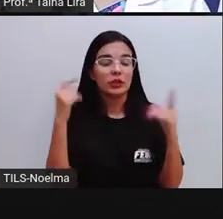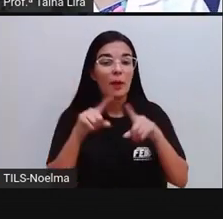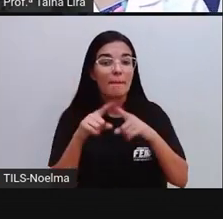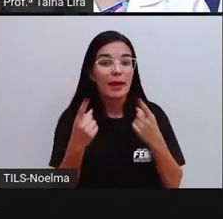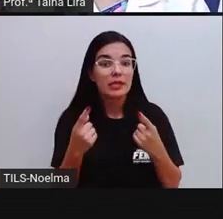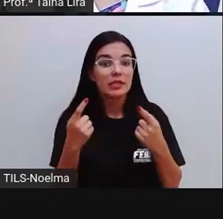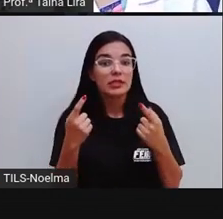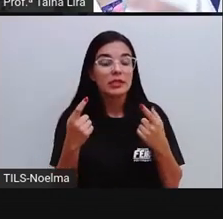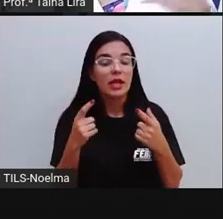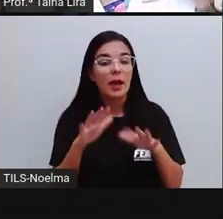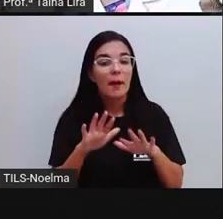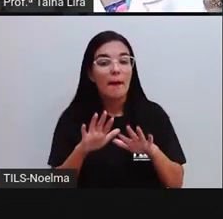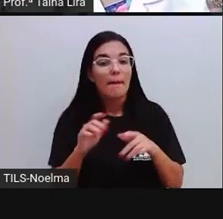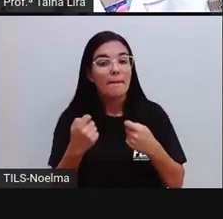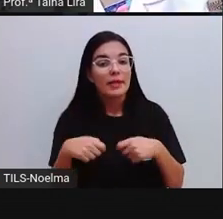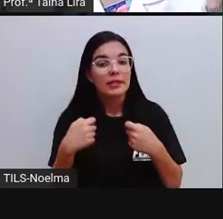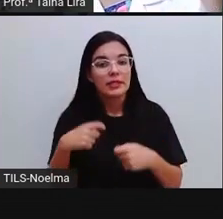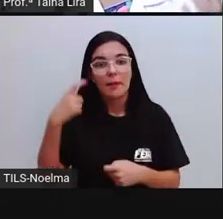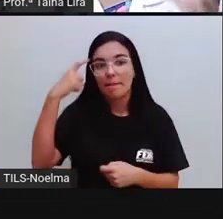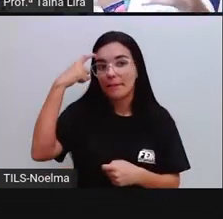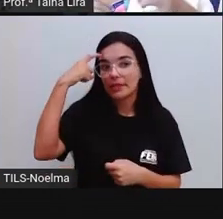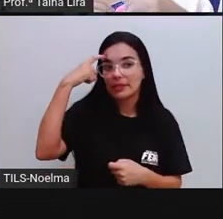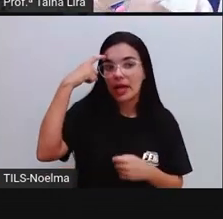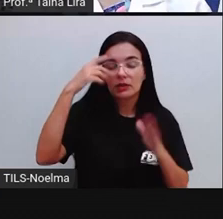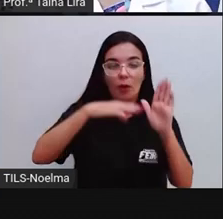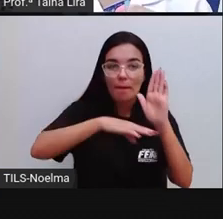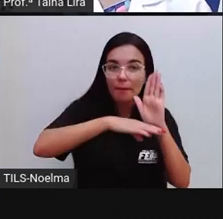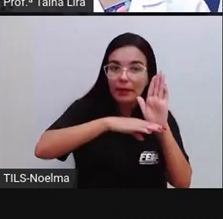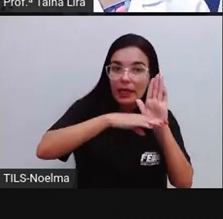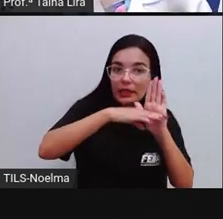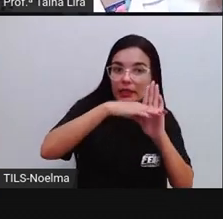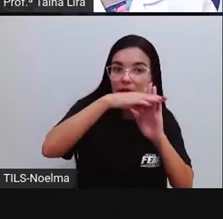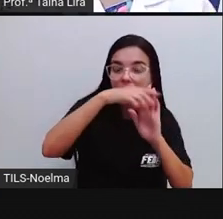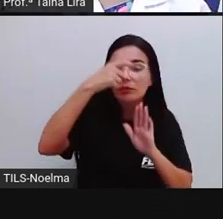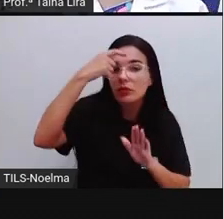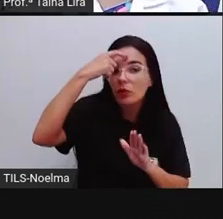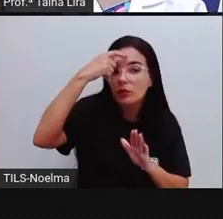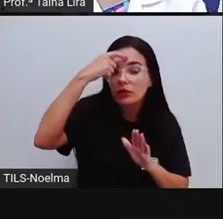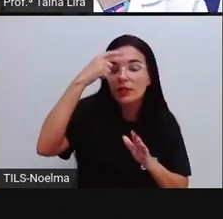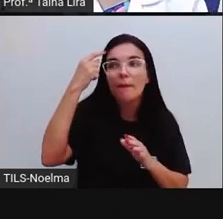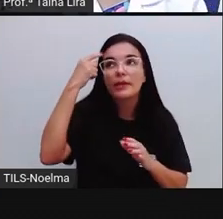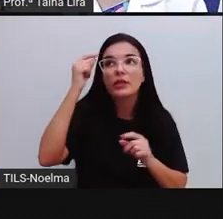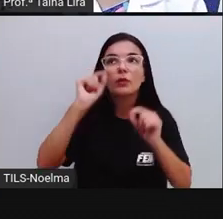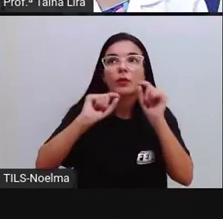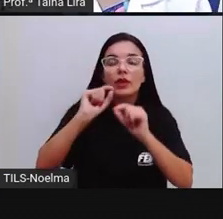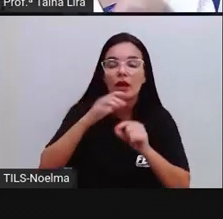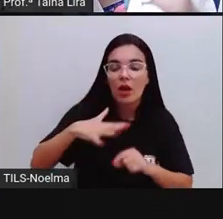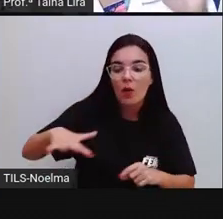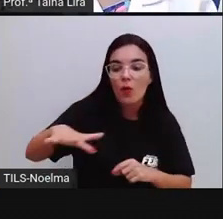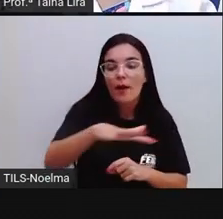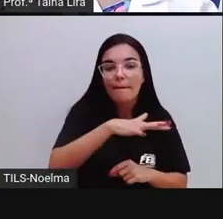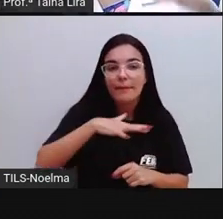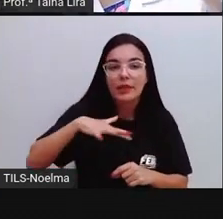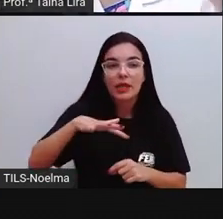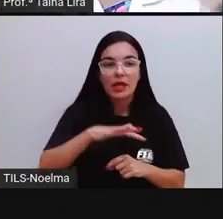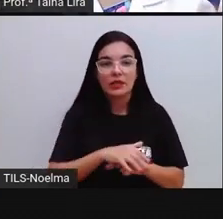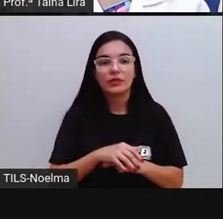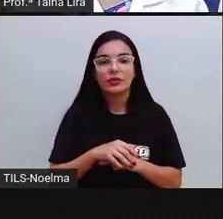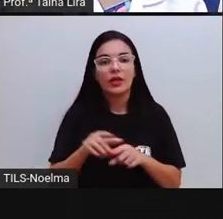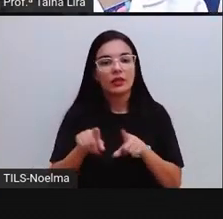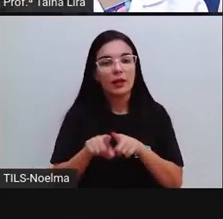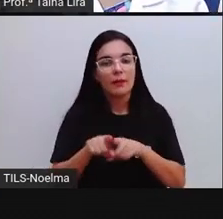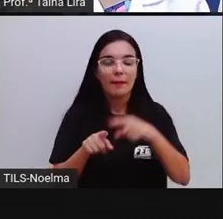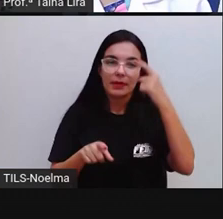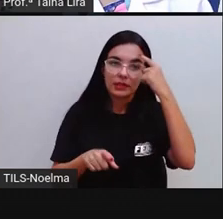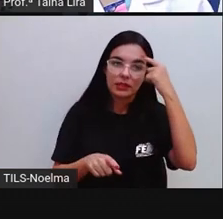ser pensado, ele precisa ser feito de uma maneira consciente, pensando no meio ambiente e também pensando nas